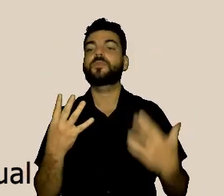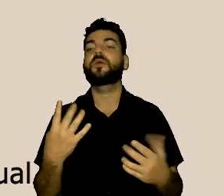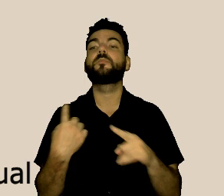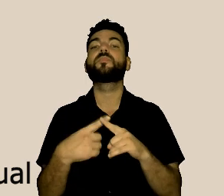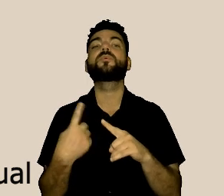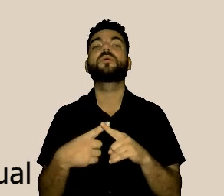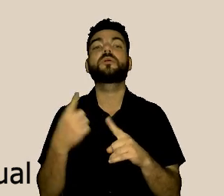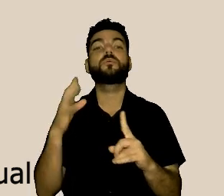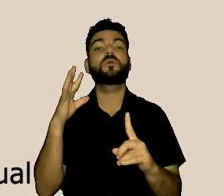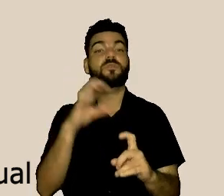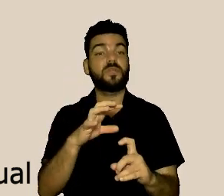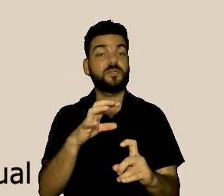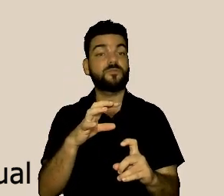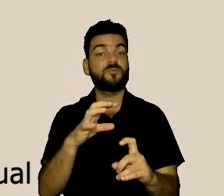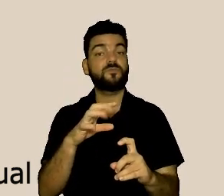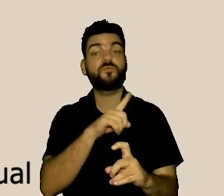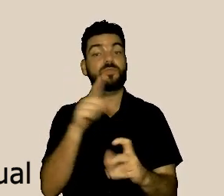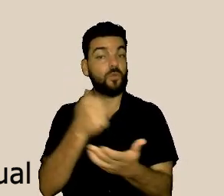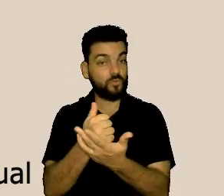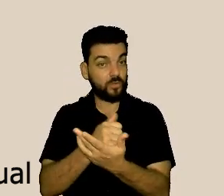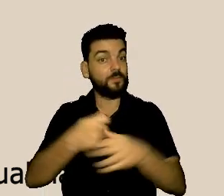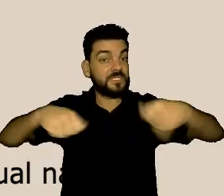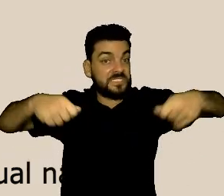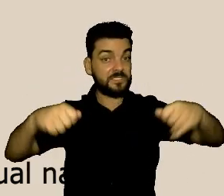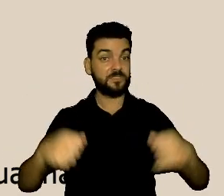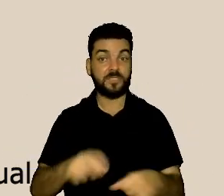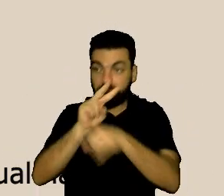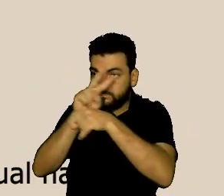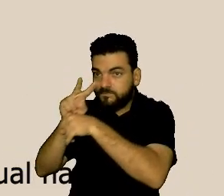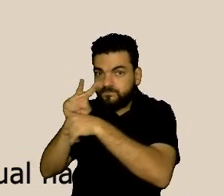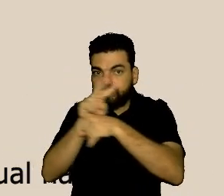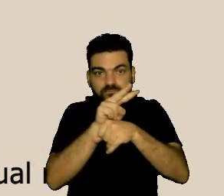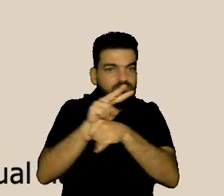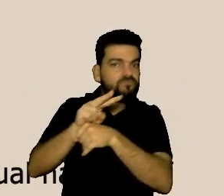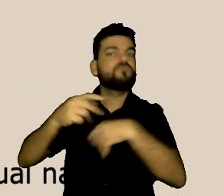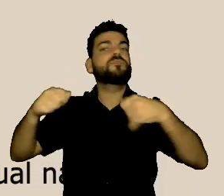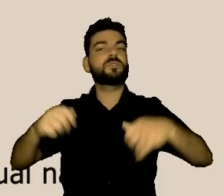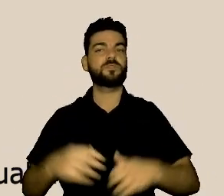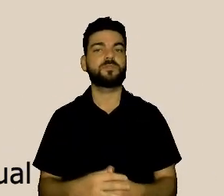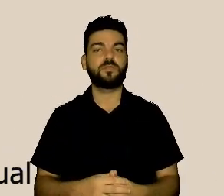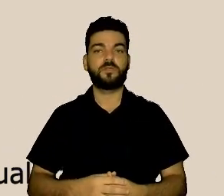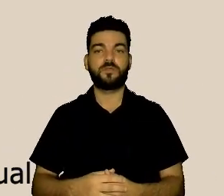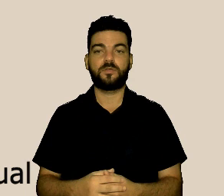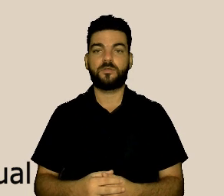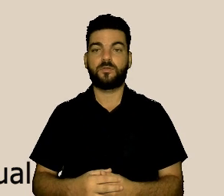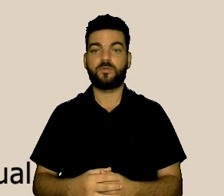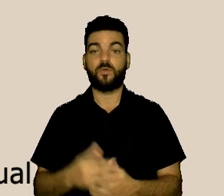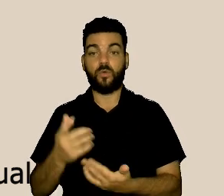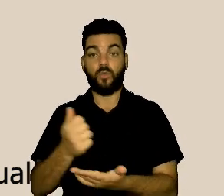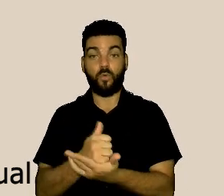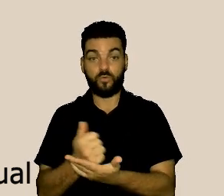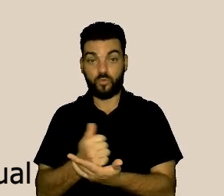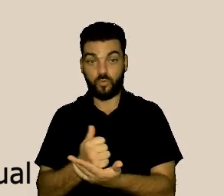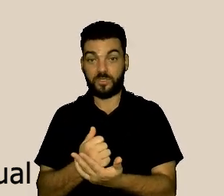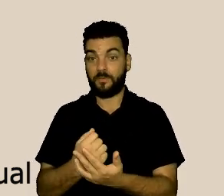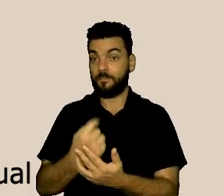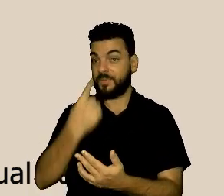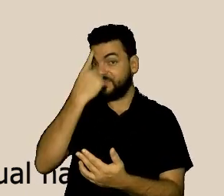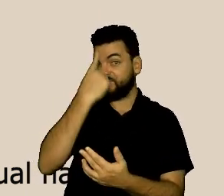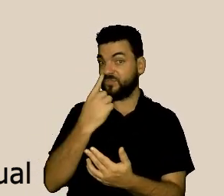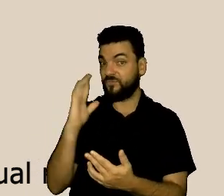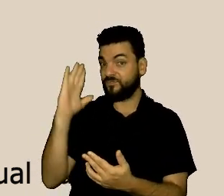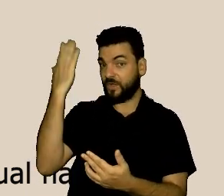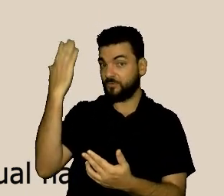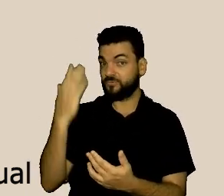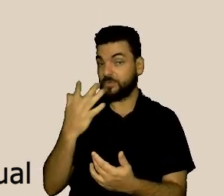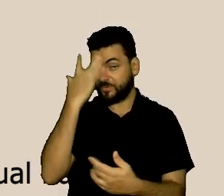a questão da mediação, a questão do perfil falso de quem denuncia e também da lei geral de proteção de dados